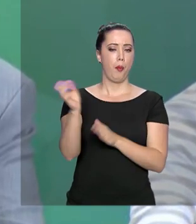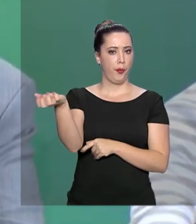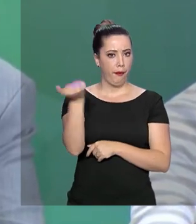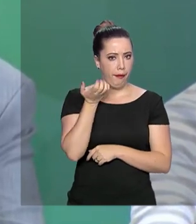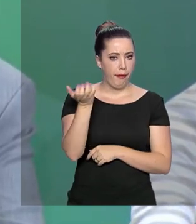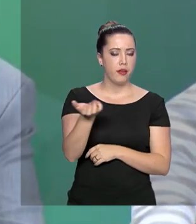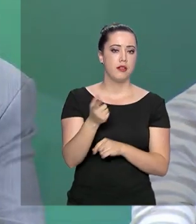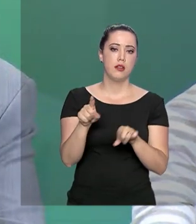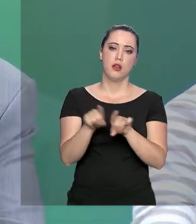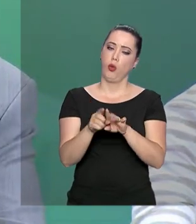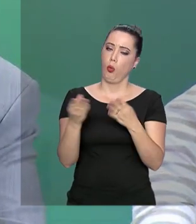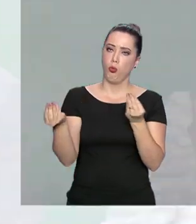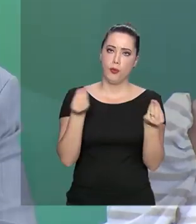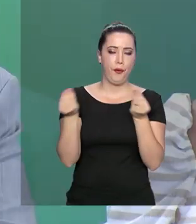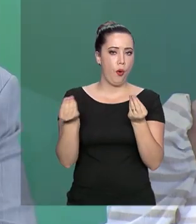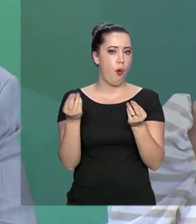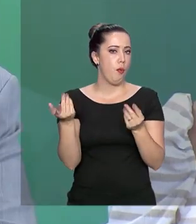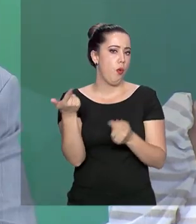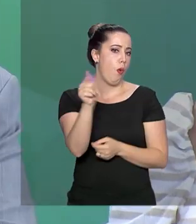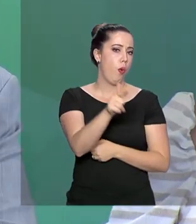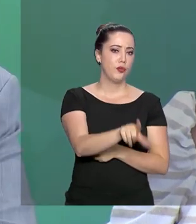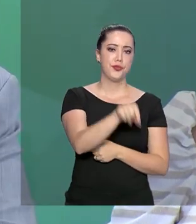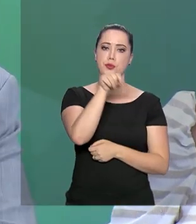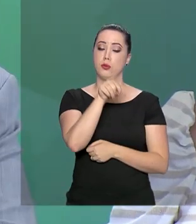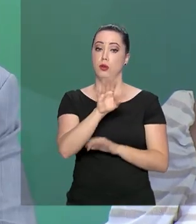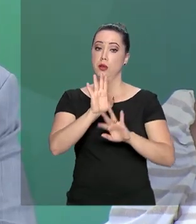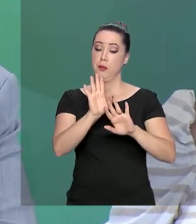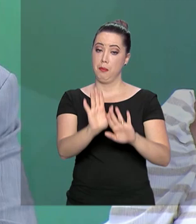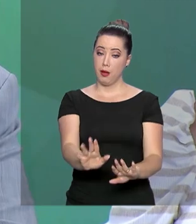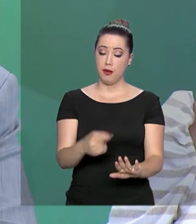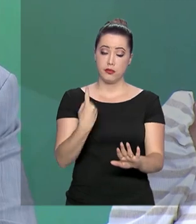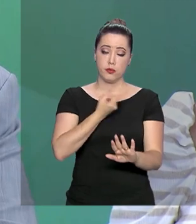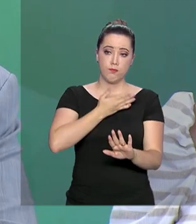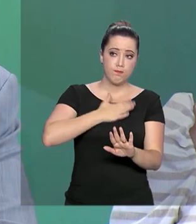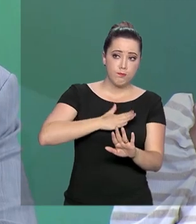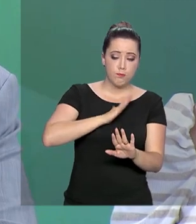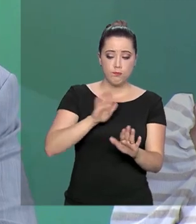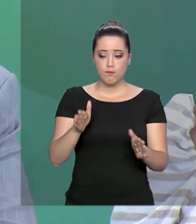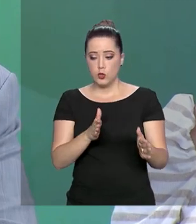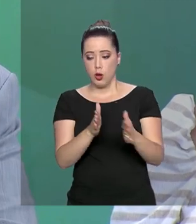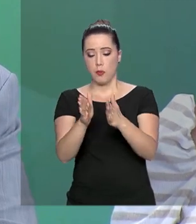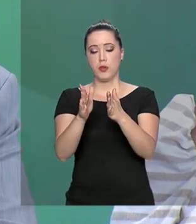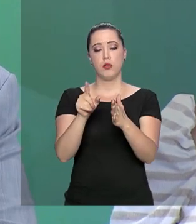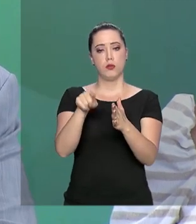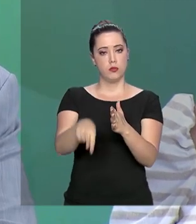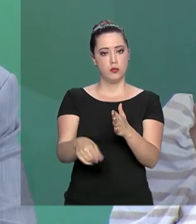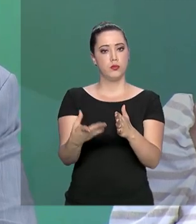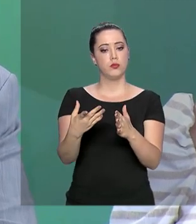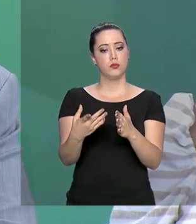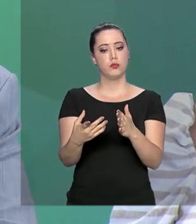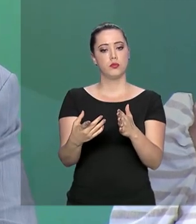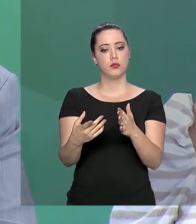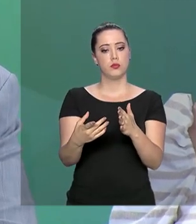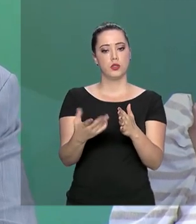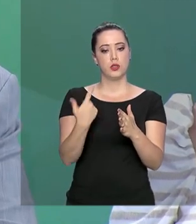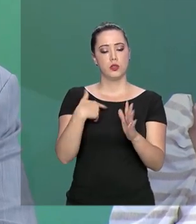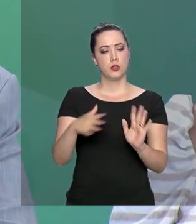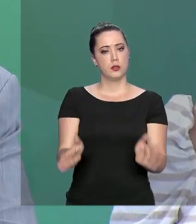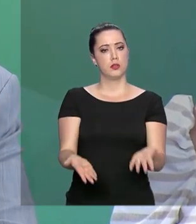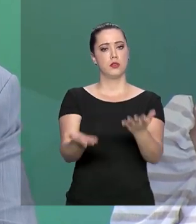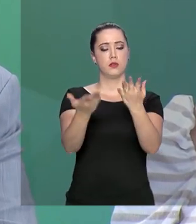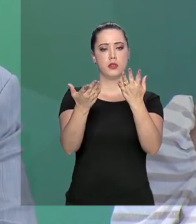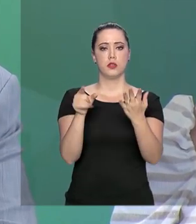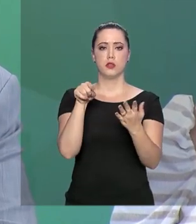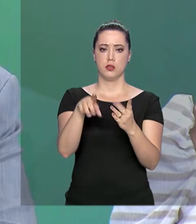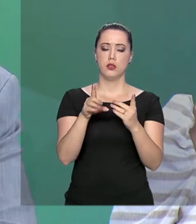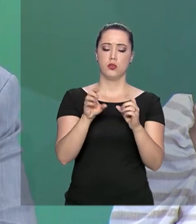a gente fugir disso, que nos dá tranquilidade em seguir adiante na intensificação do